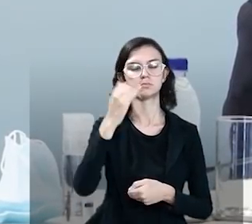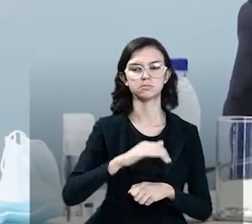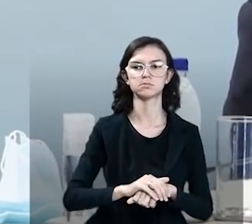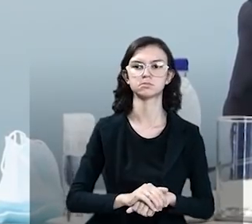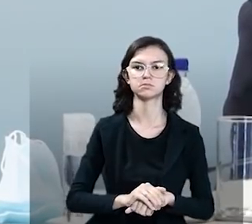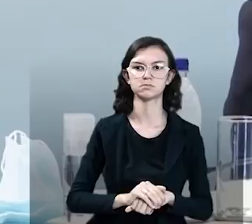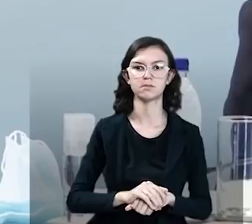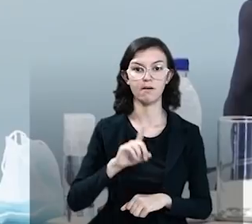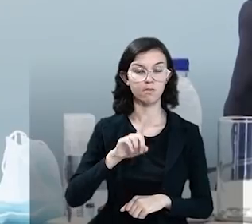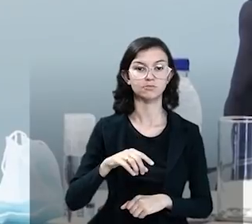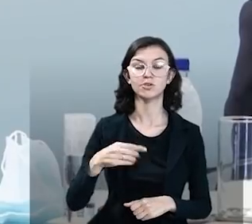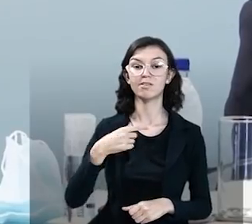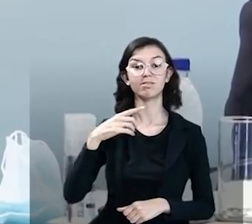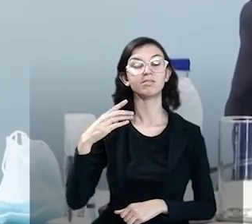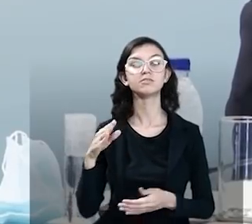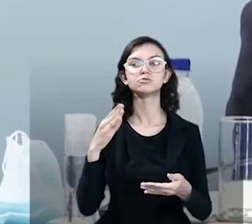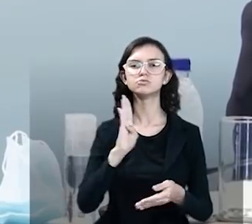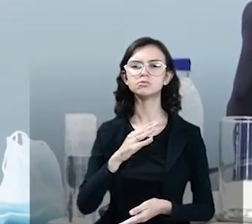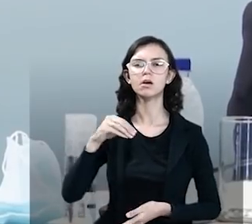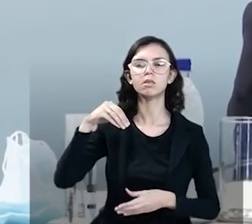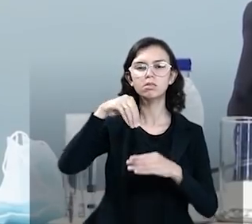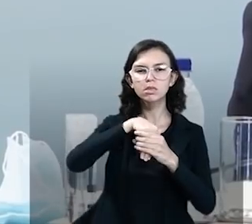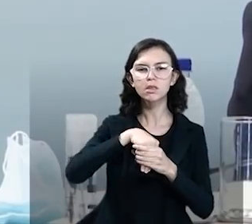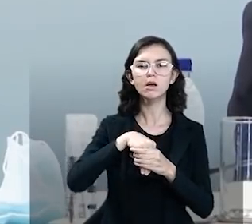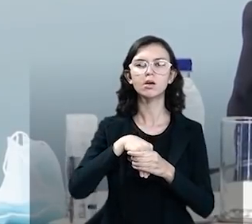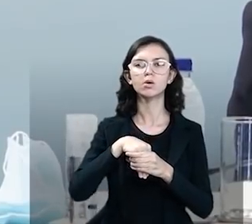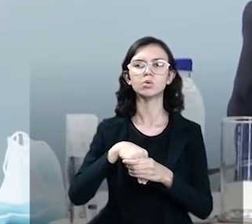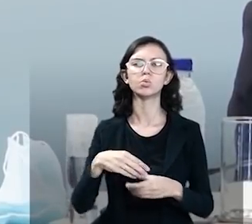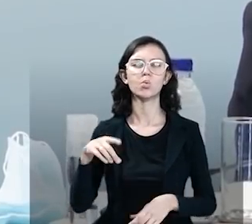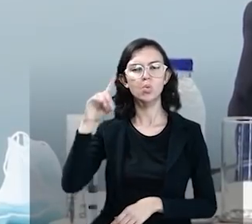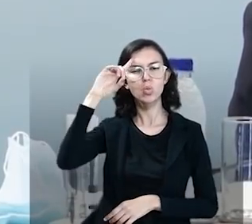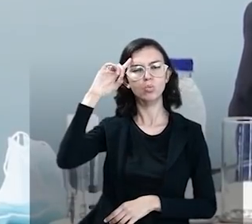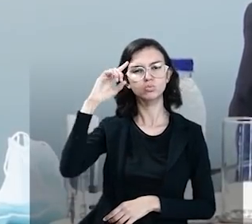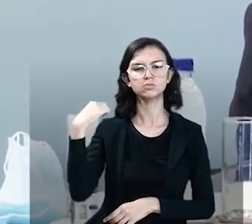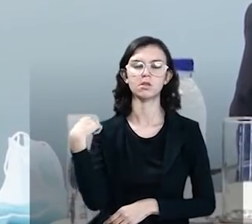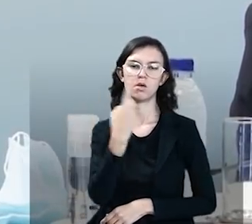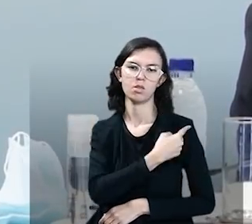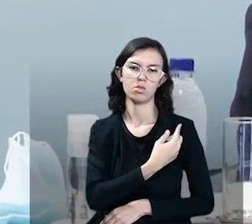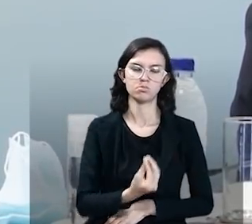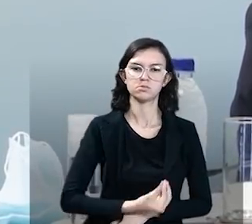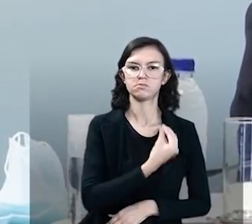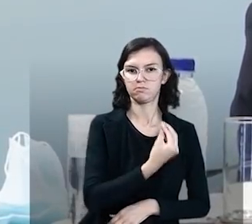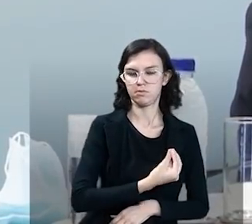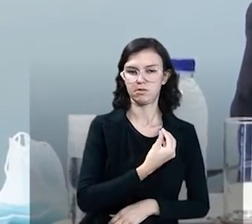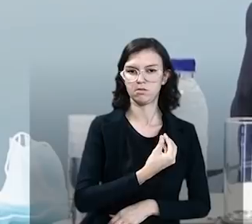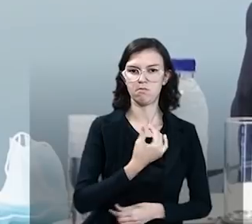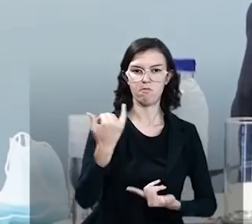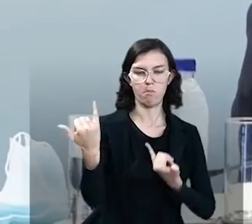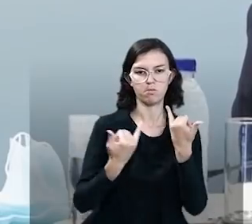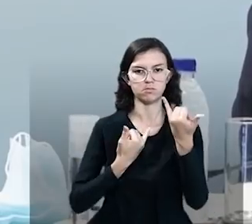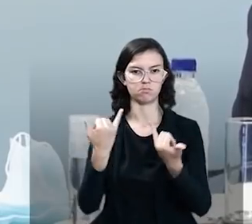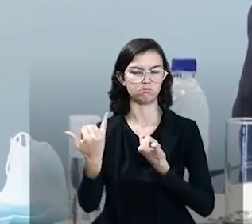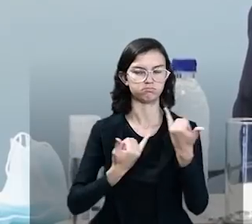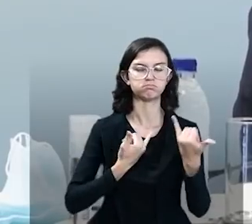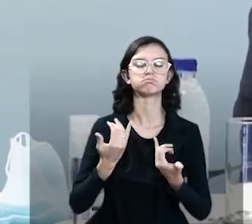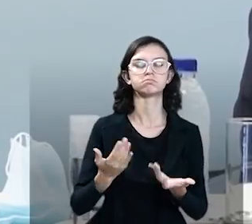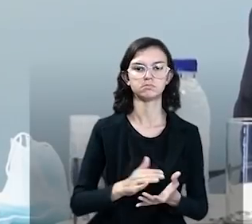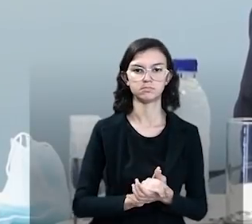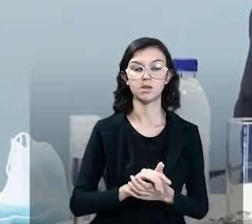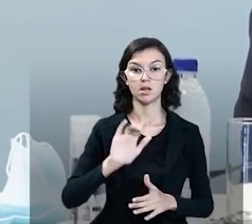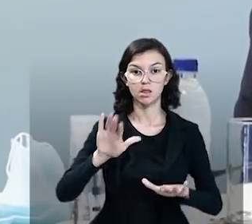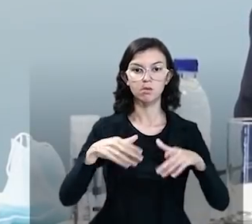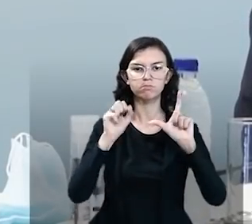estão inerentes, já estão incorporados no dia a dia de todos nós, cidadãos, e essa ferramenta visa justamente